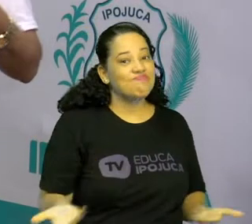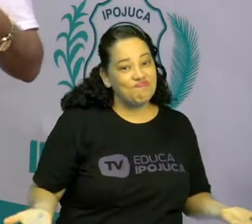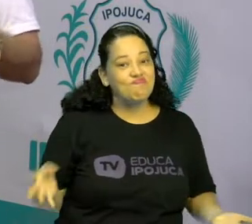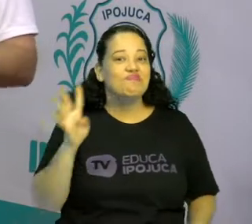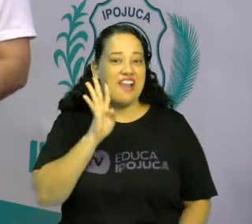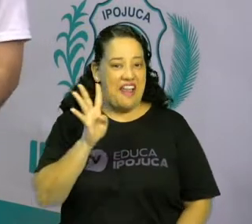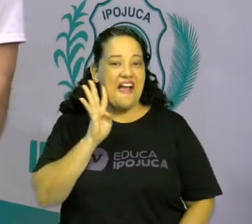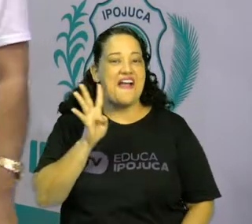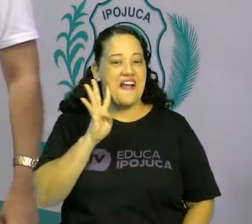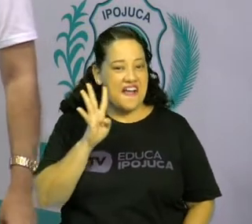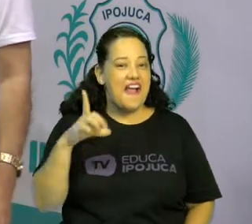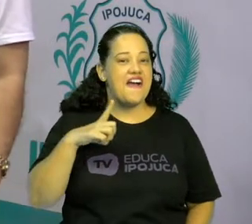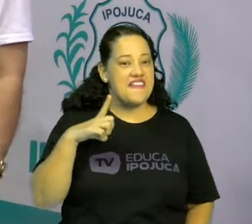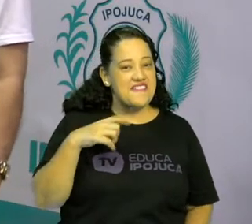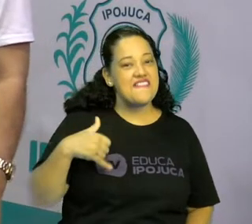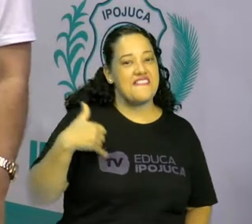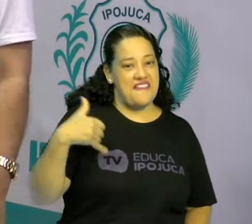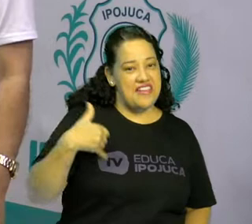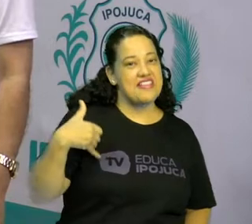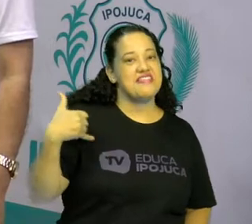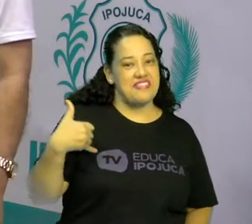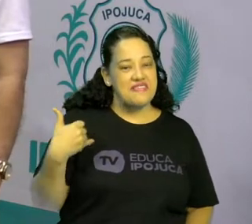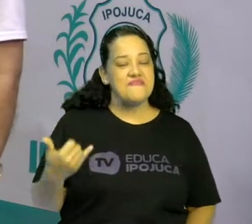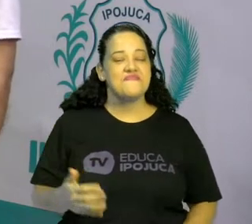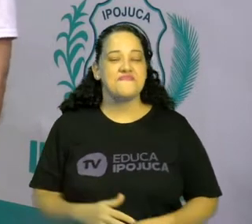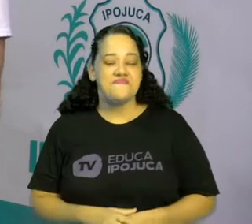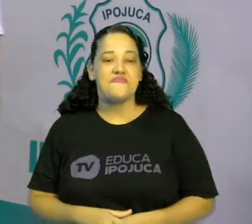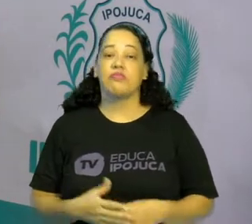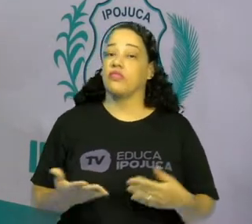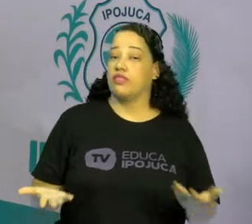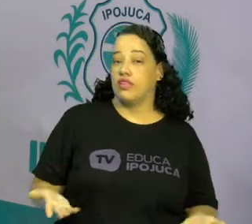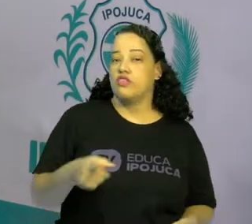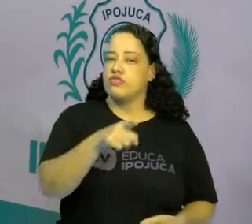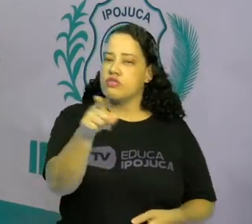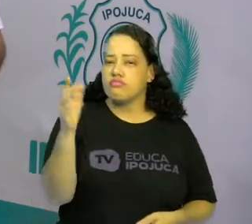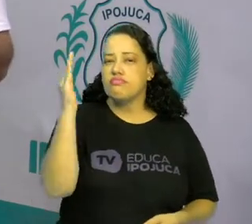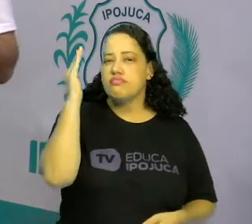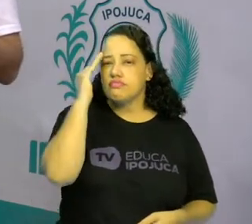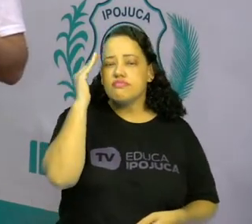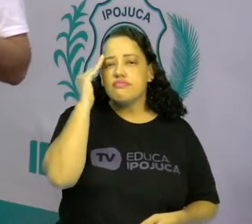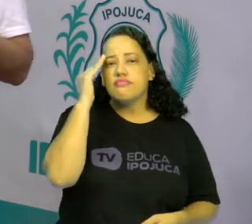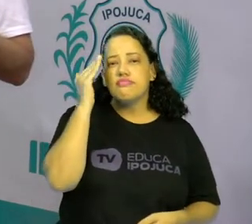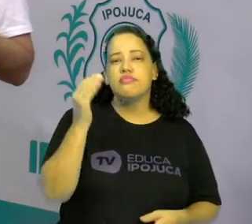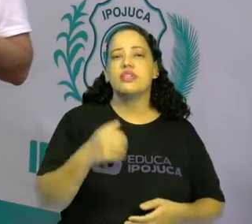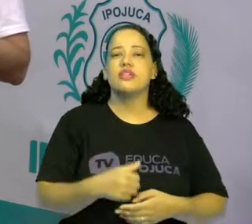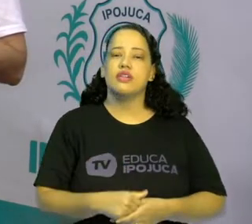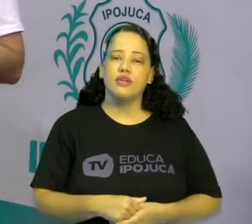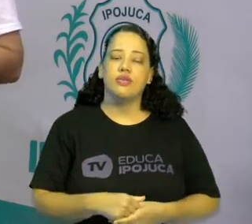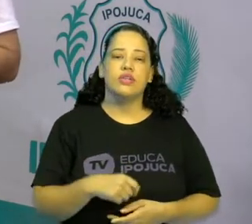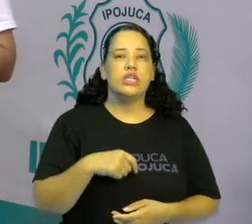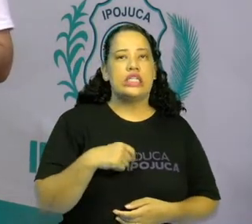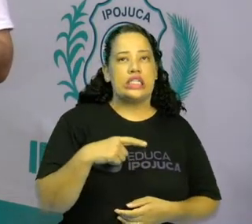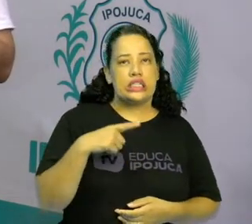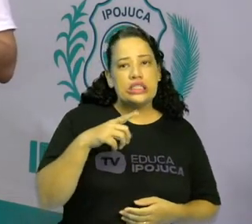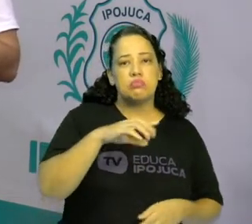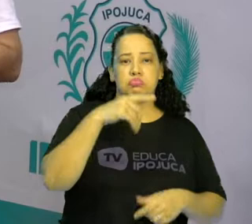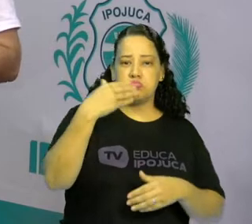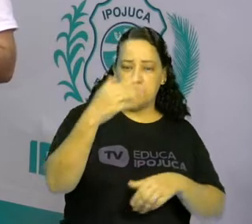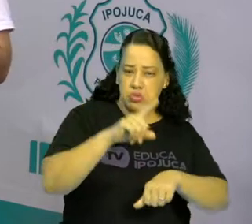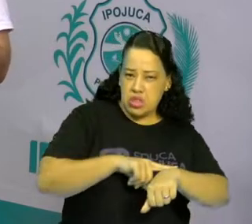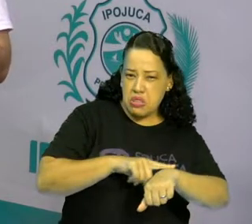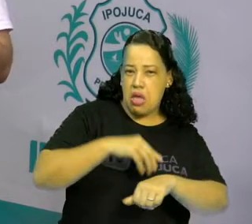legal fazer aniversário. Bom, mas vocês sabiam, crianças, que o tempo ele vai